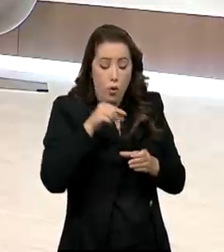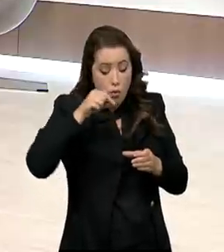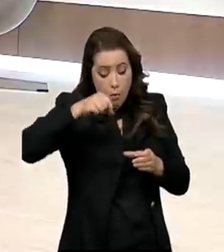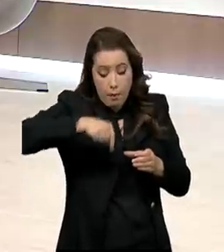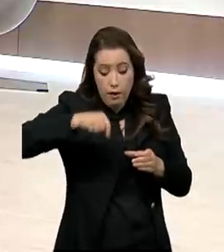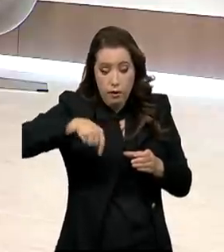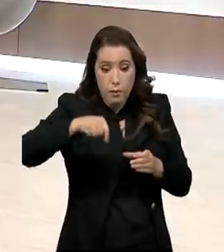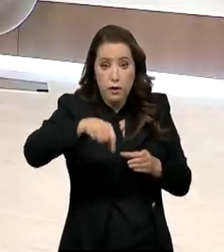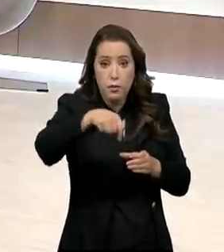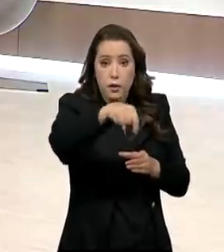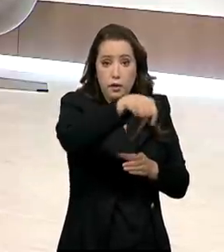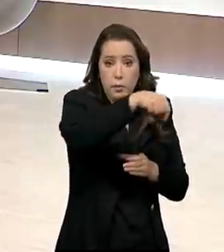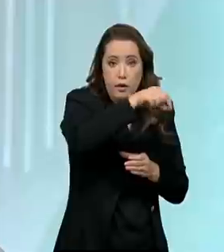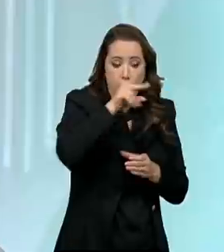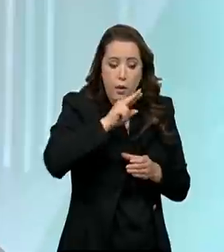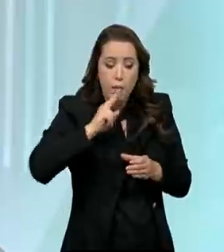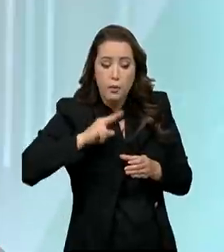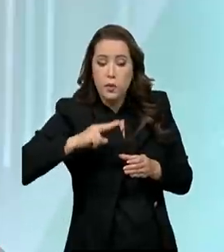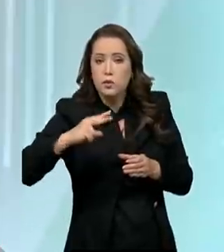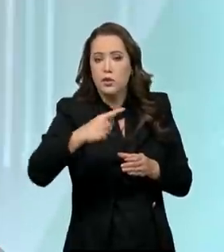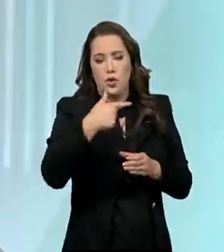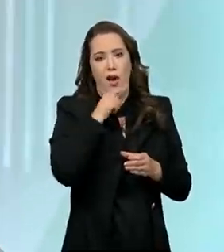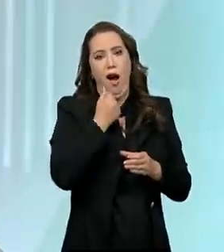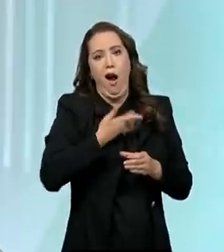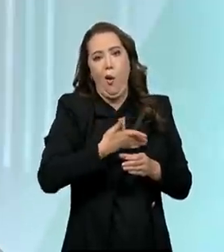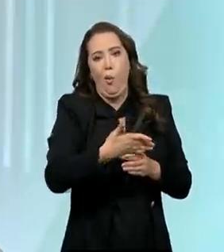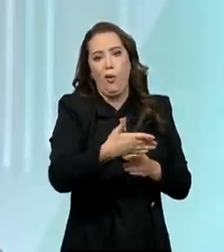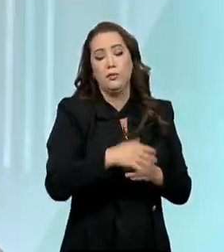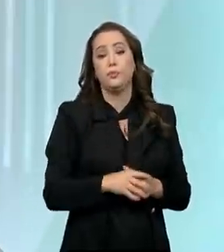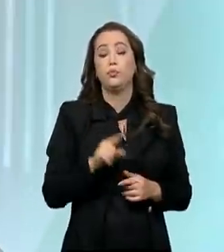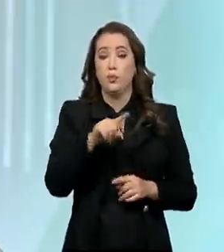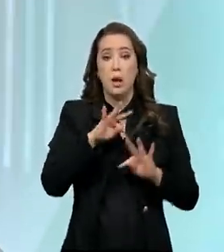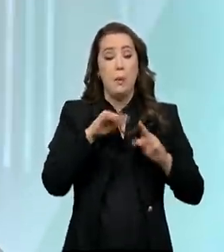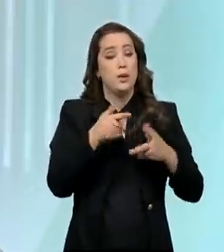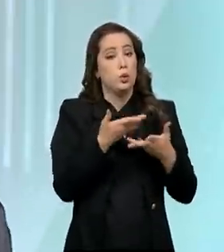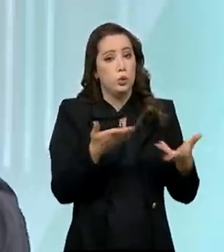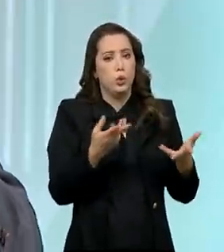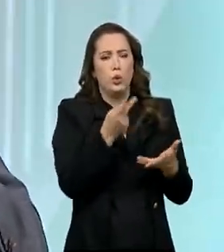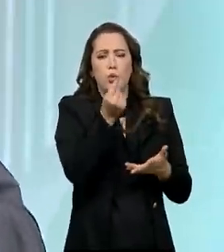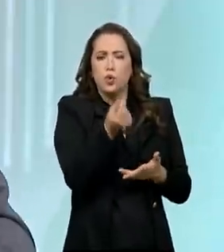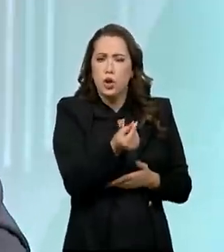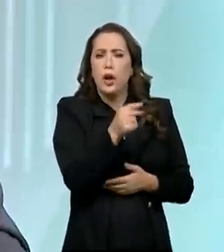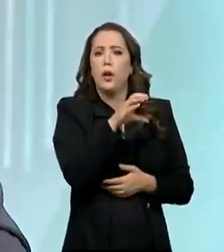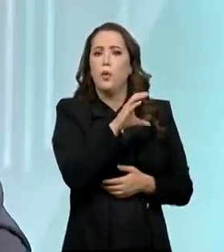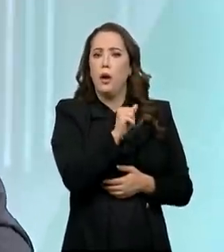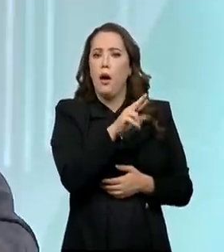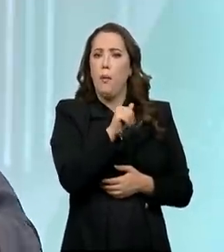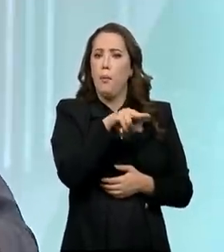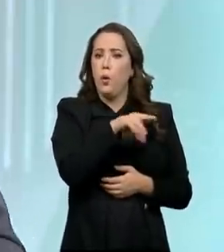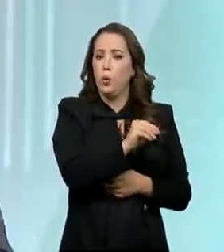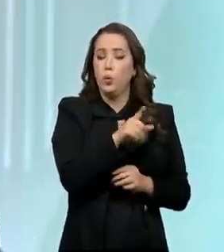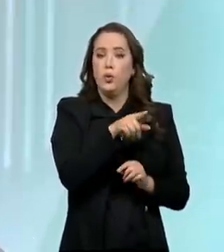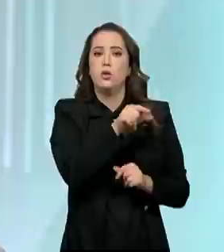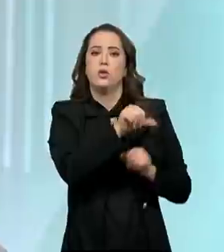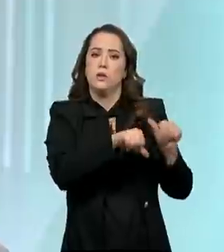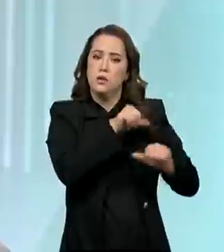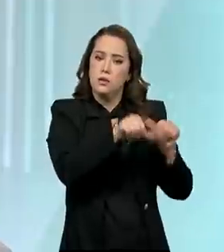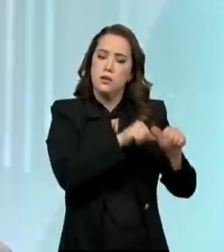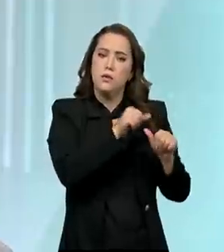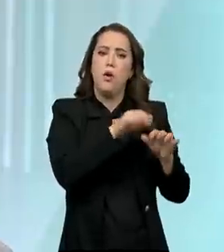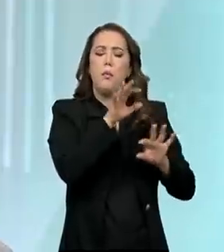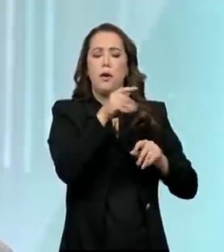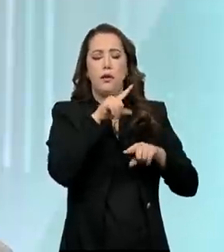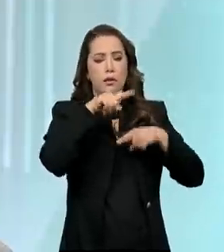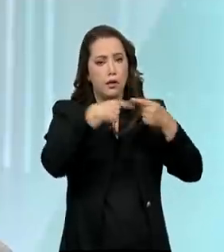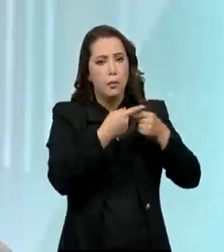doando dinheiro a princípio, porém, todo o crédito de carbono gerado nessa atividade, ele vai ser mapeado, quantificado e ele vai